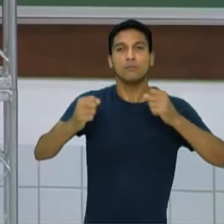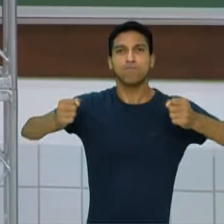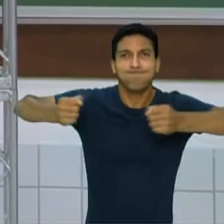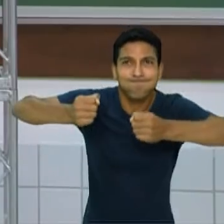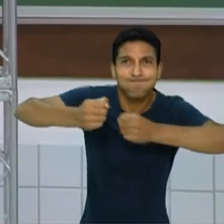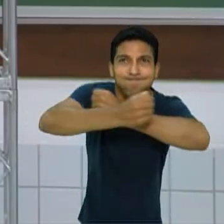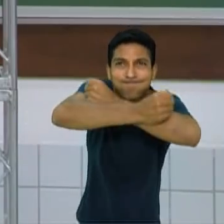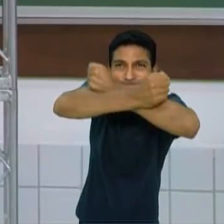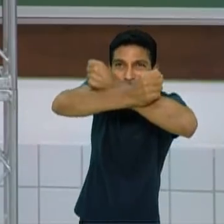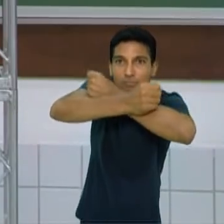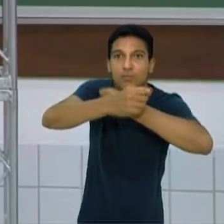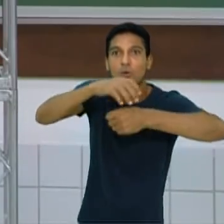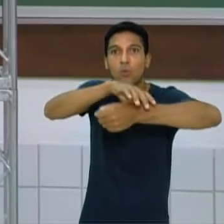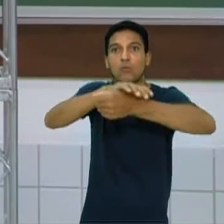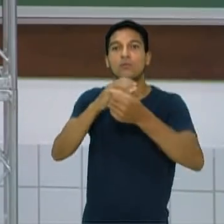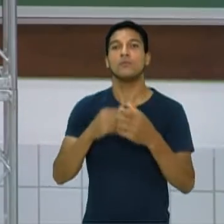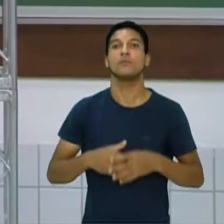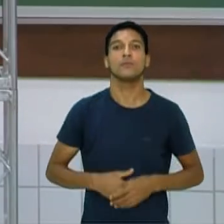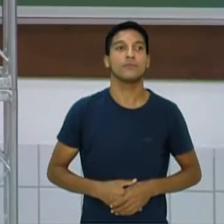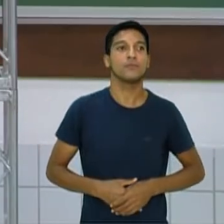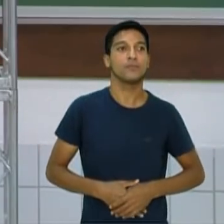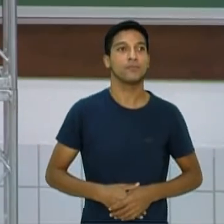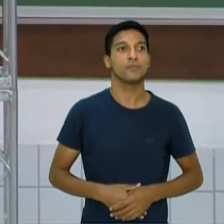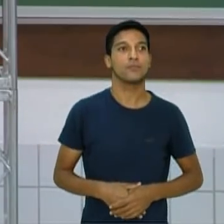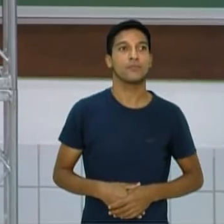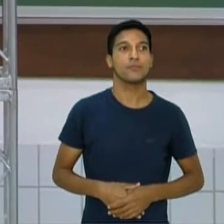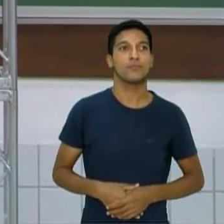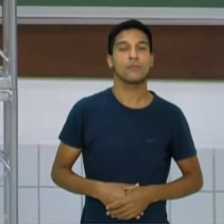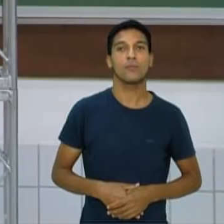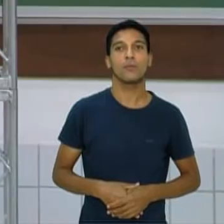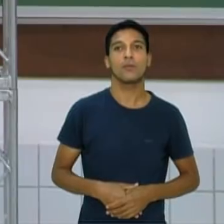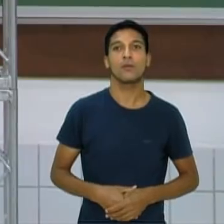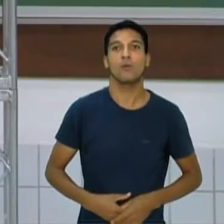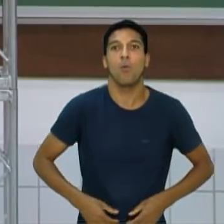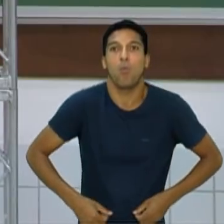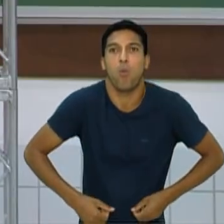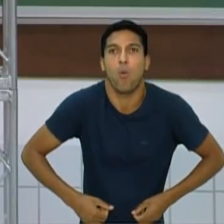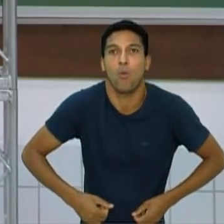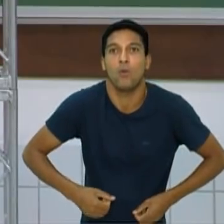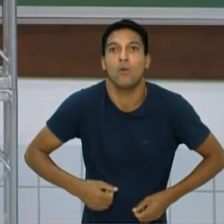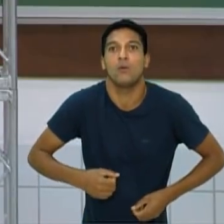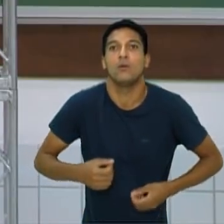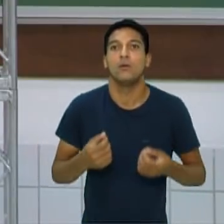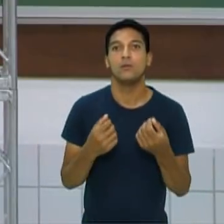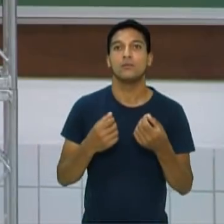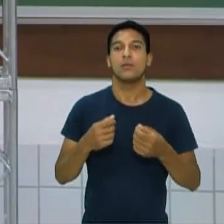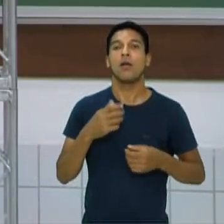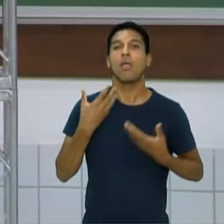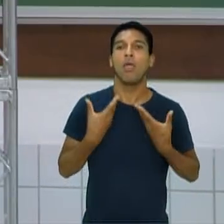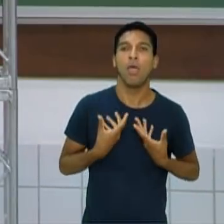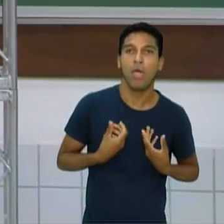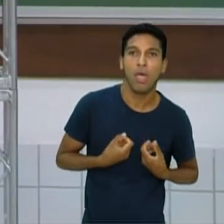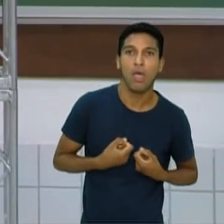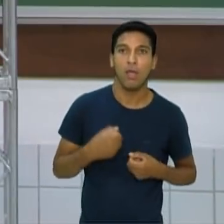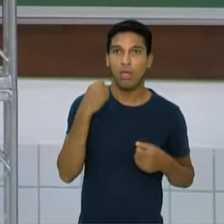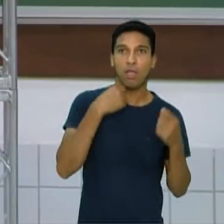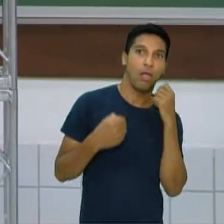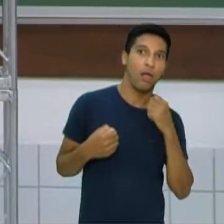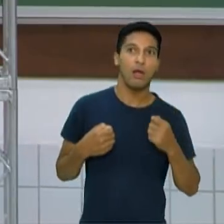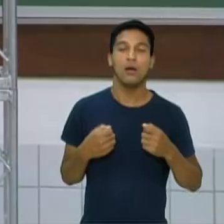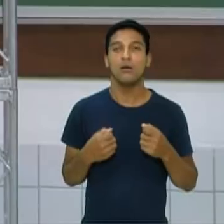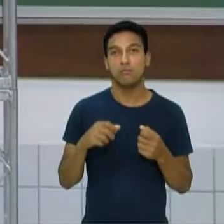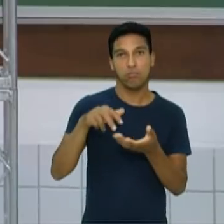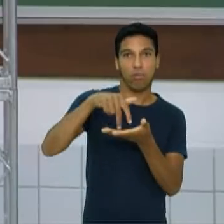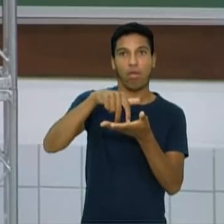o lutador, o boxeador utiliza esse recurso se está muito cansado ou se já levou ali umas pancadas, não está muito bom,